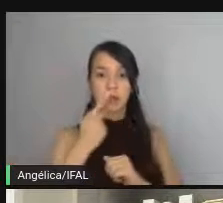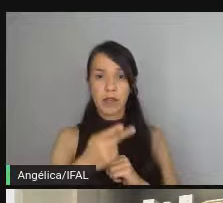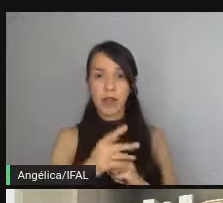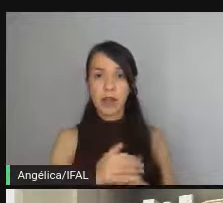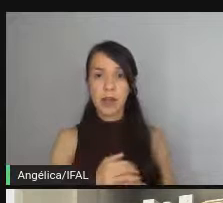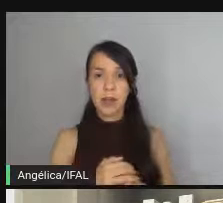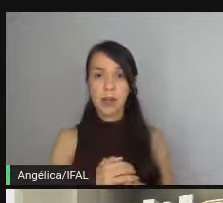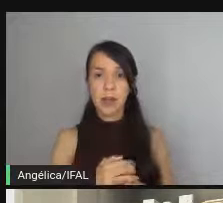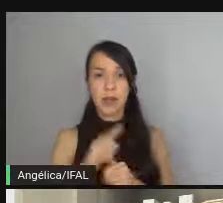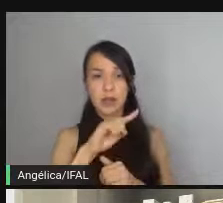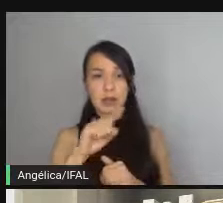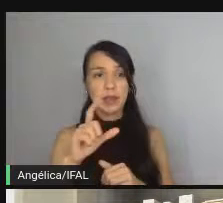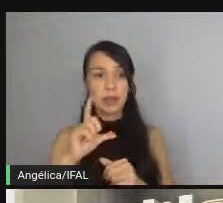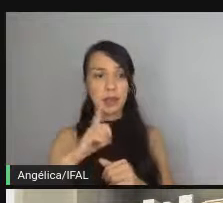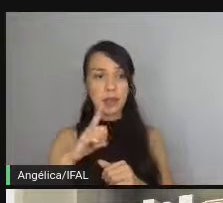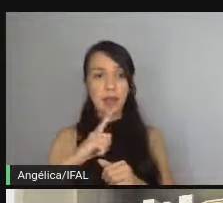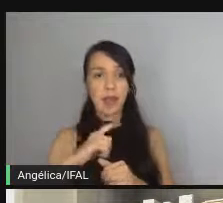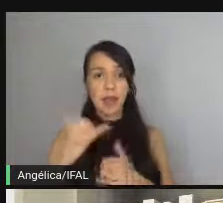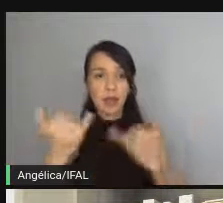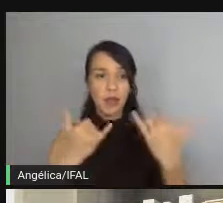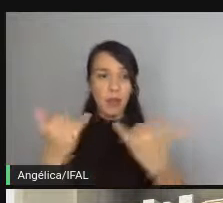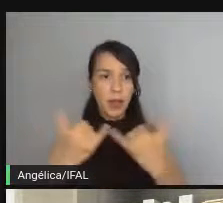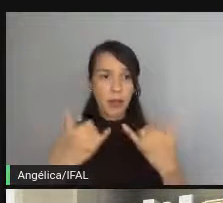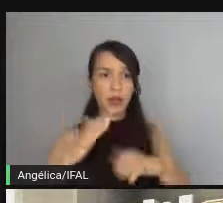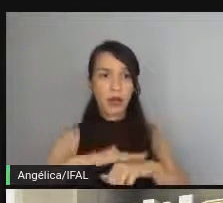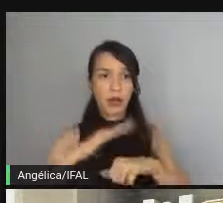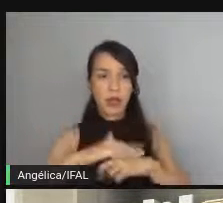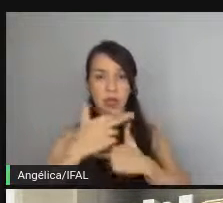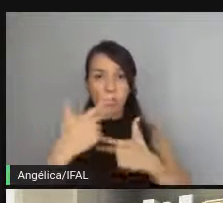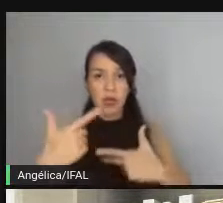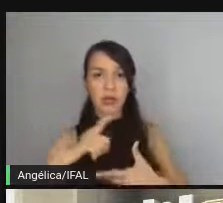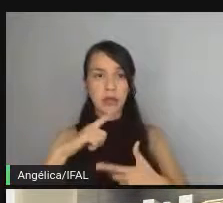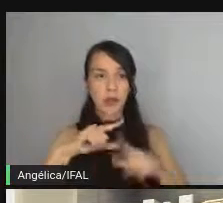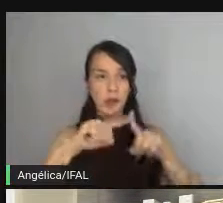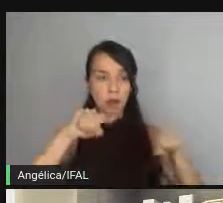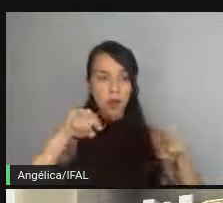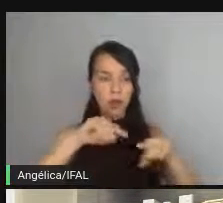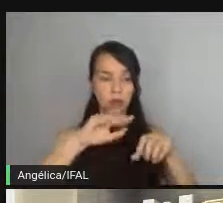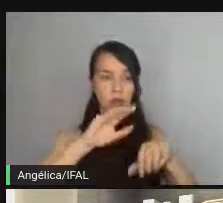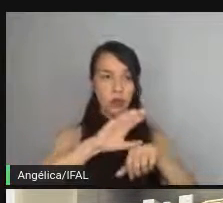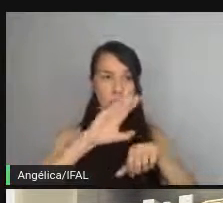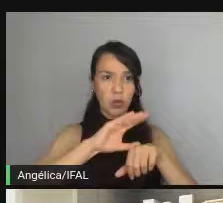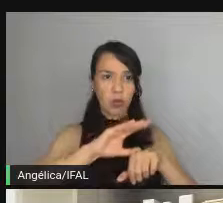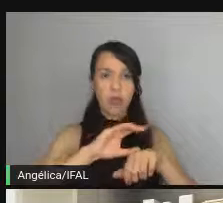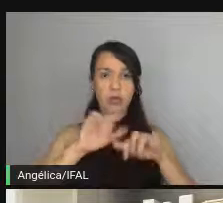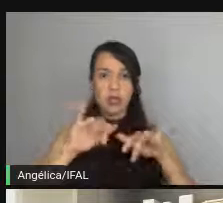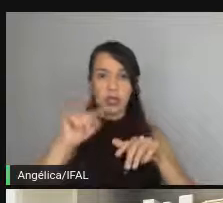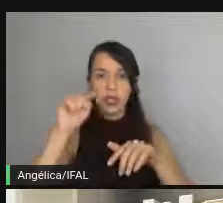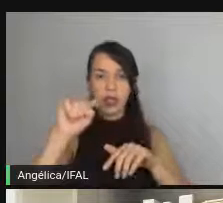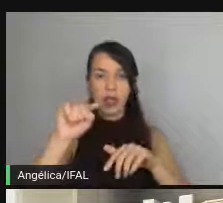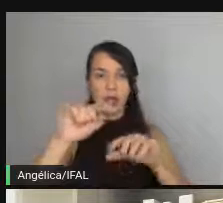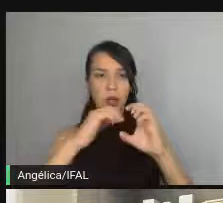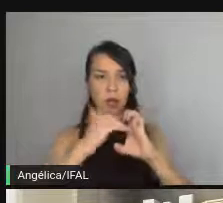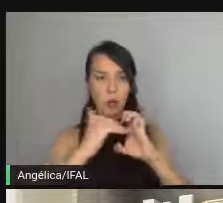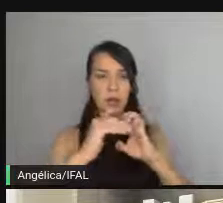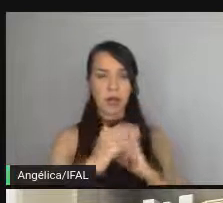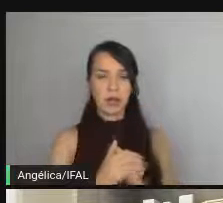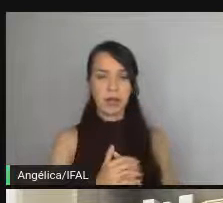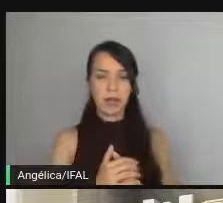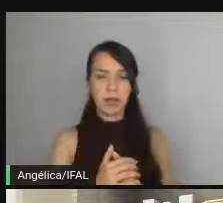se vocês quiserem se manter informados mais quando abrir o curso e tal digitem aqui o e-mail